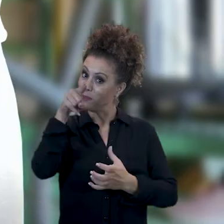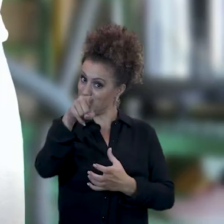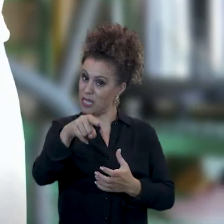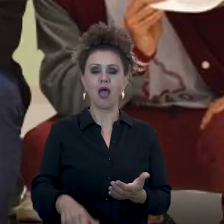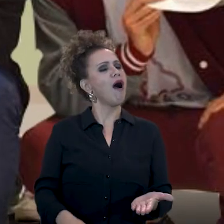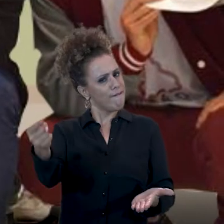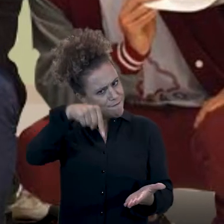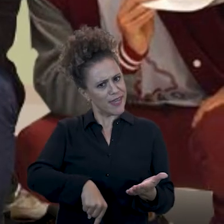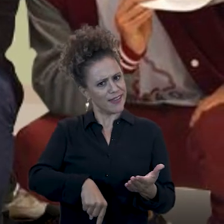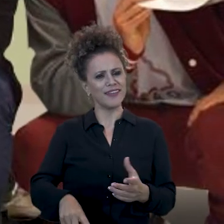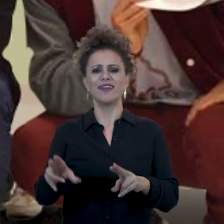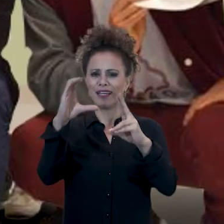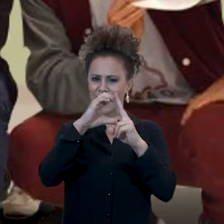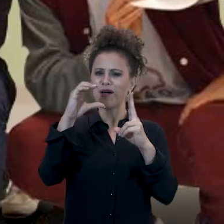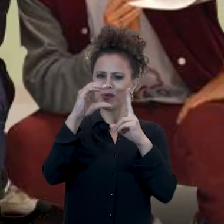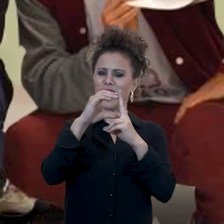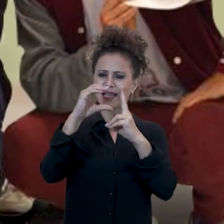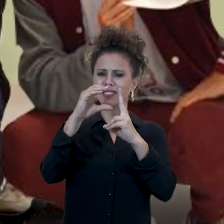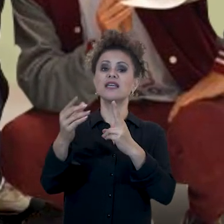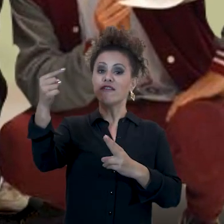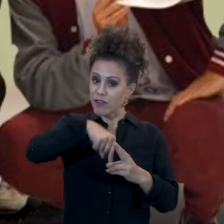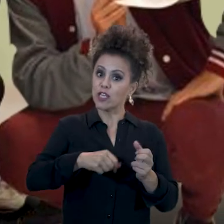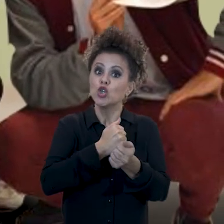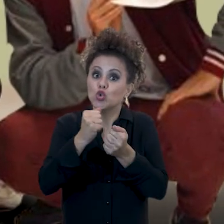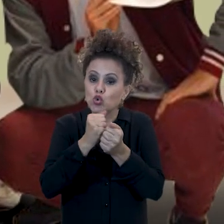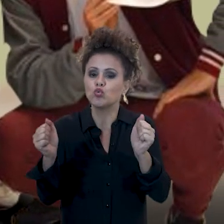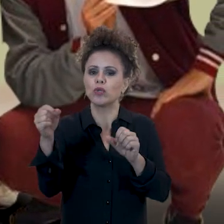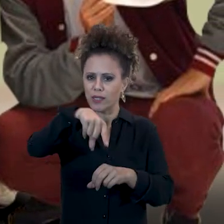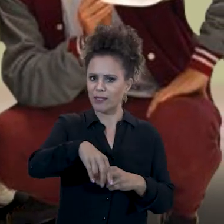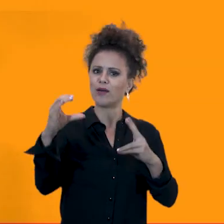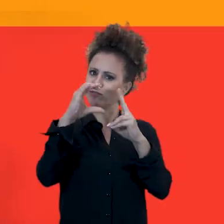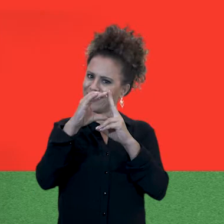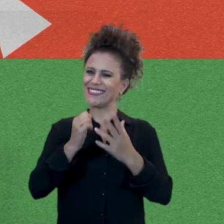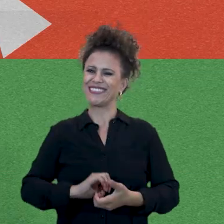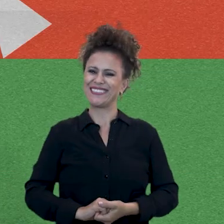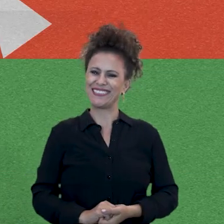Queremos que você faça parte do nosso grupo. Dê o play na sua carreira com a Udesc.